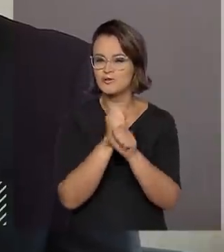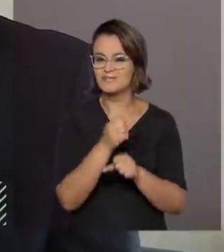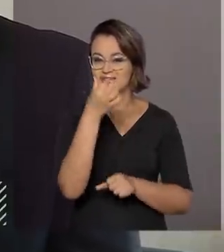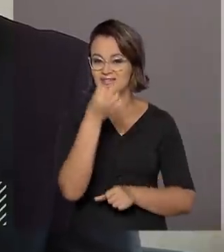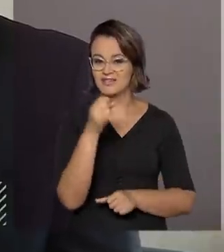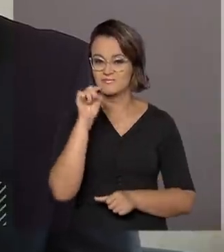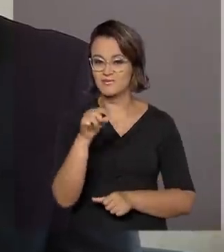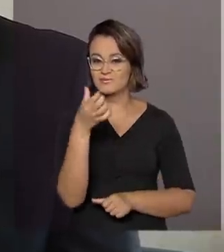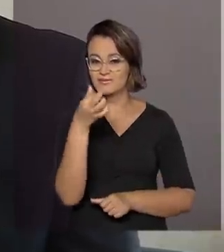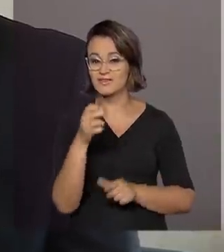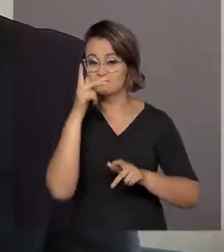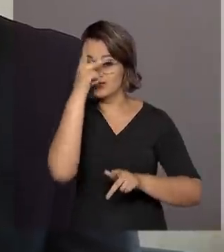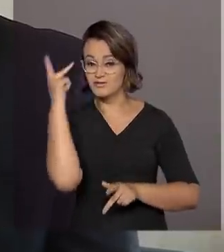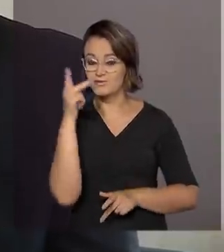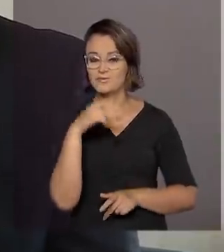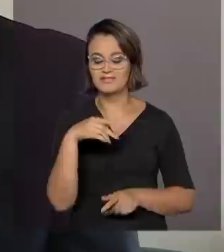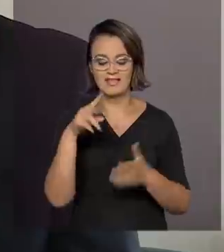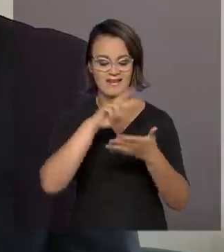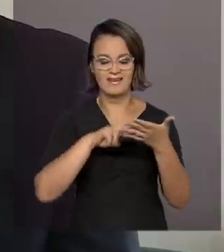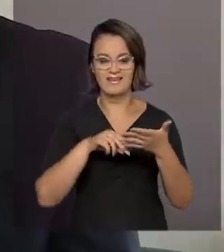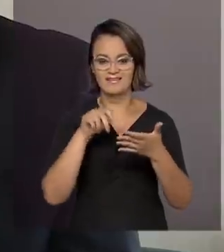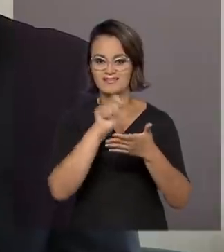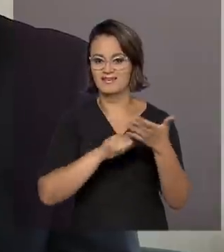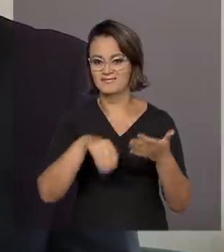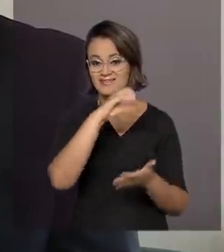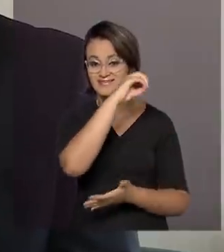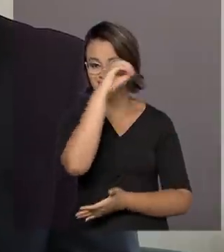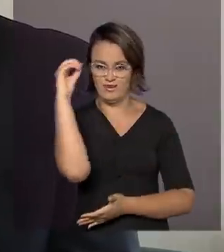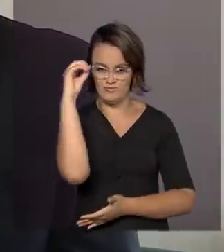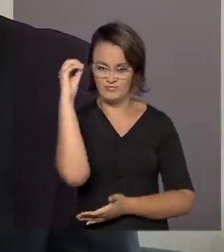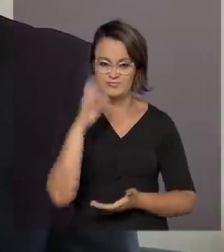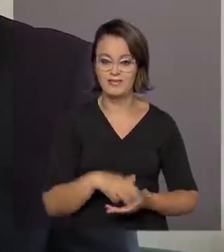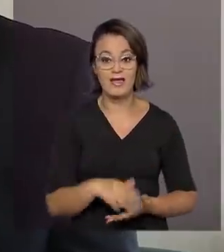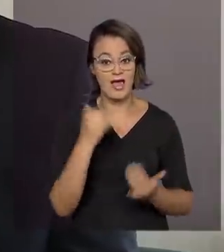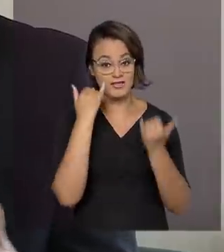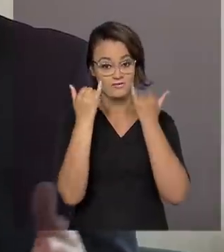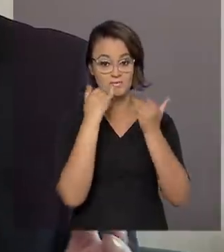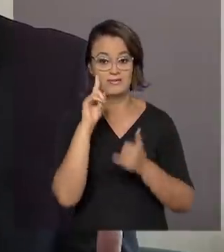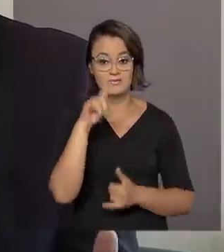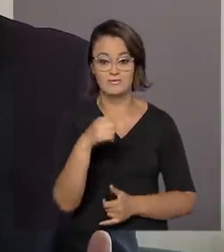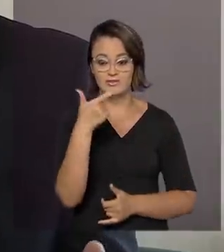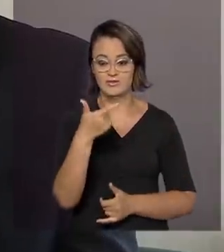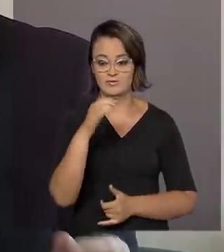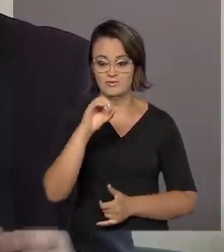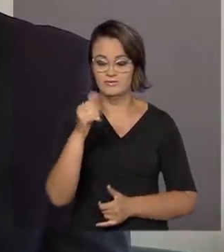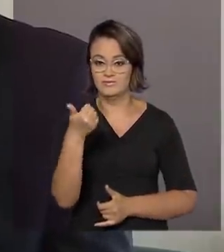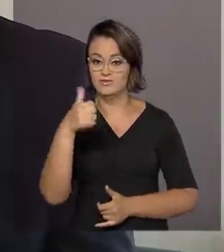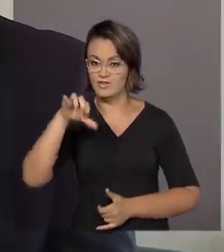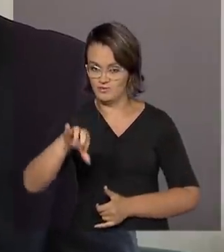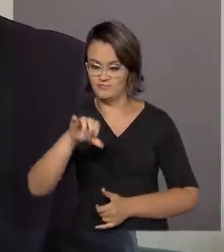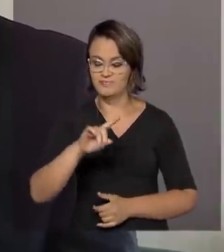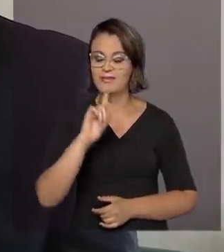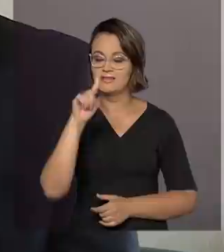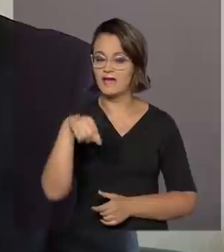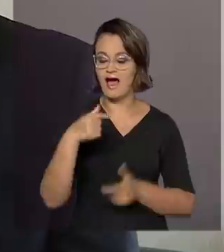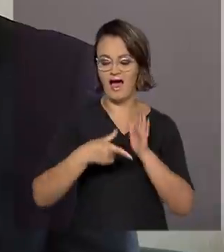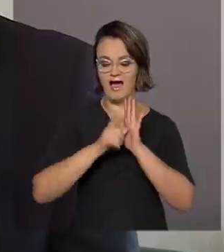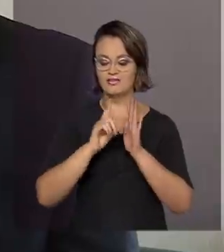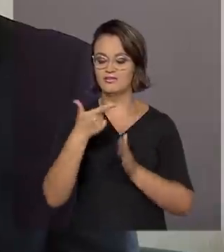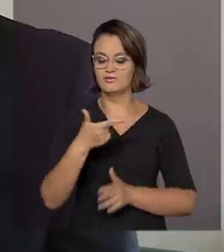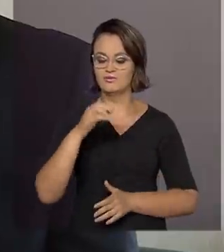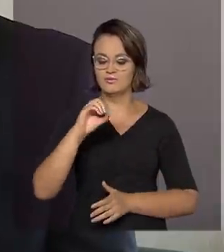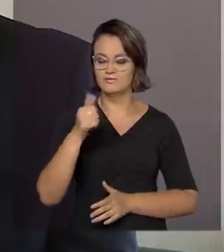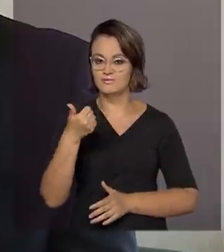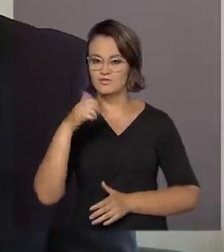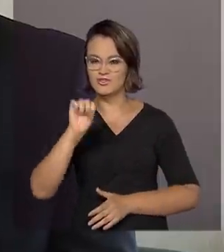,6% da população que não sabe ler nem escrever. Esse dado é de 2019. Em 2018, essa